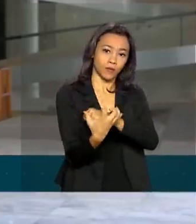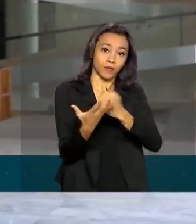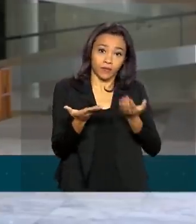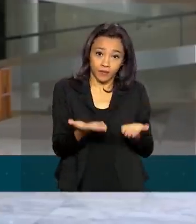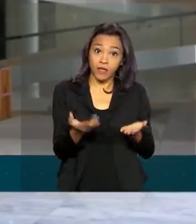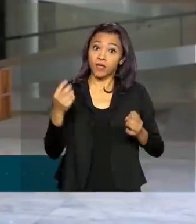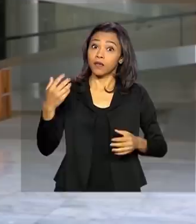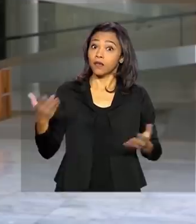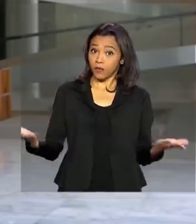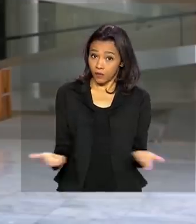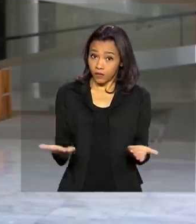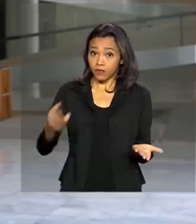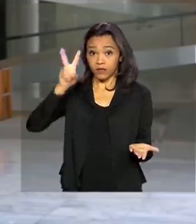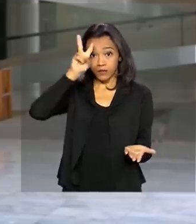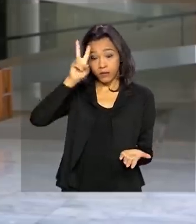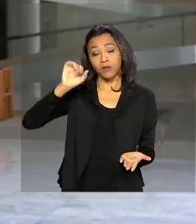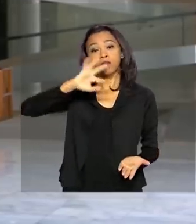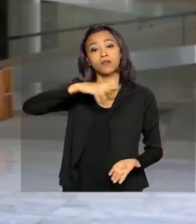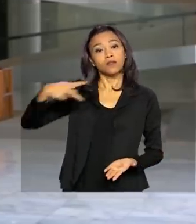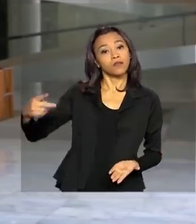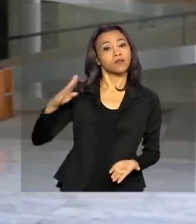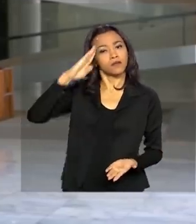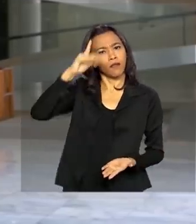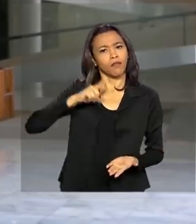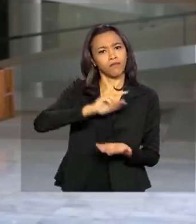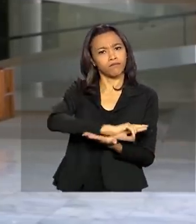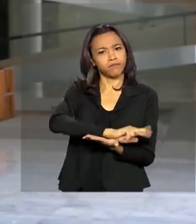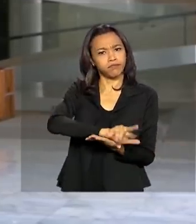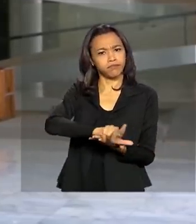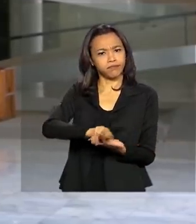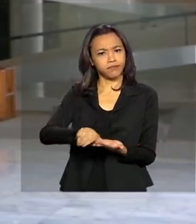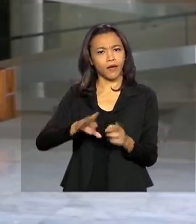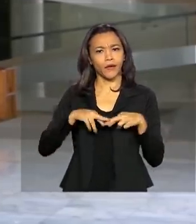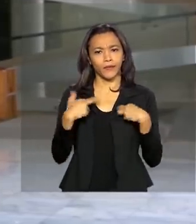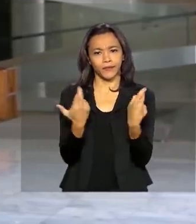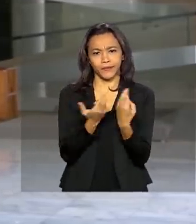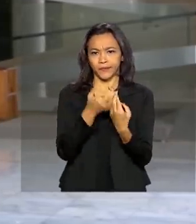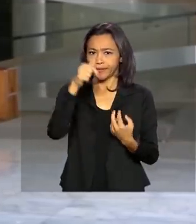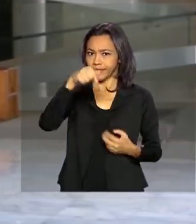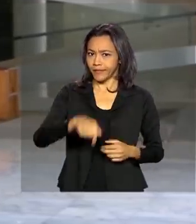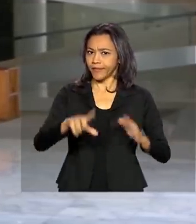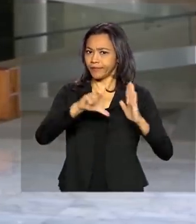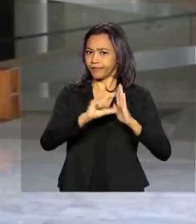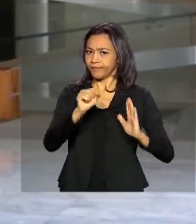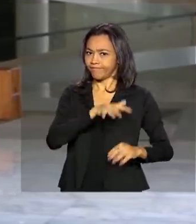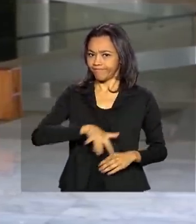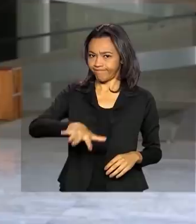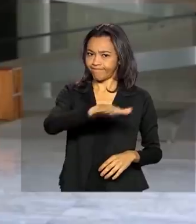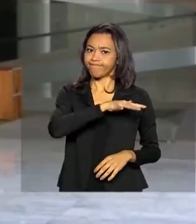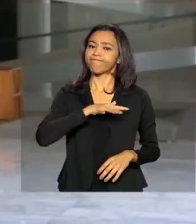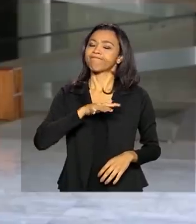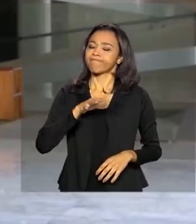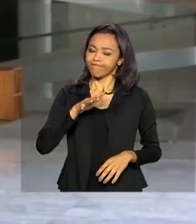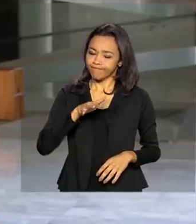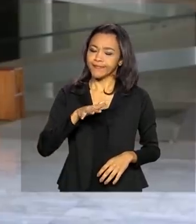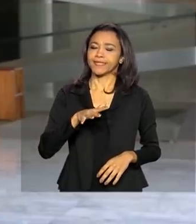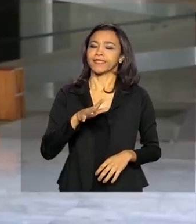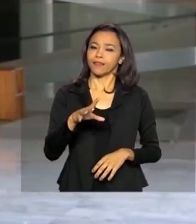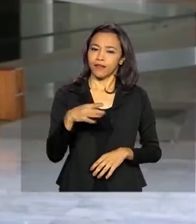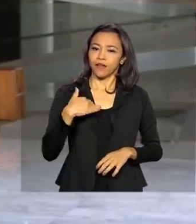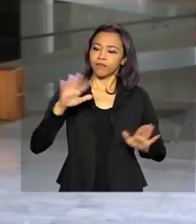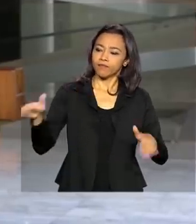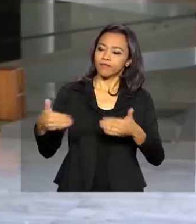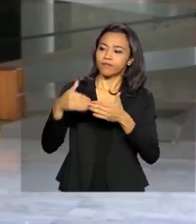nesta segunda-feira, o presidente Jair Bolsonaro tem uma série de reuniões aqui no Palácio do Planalto. Ele começa com o